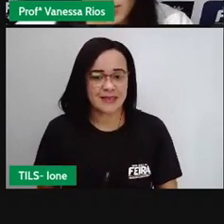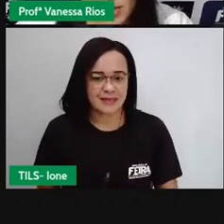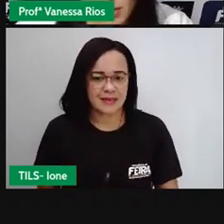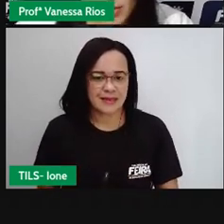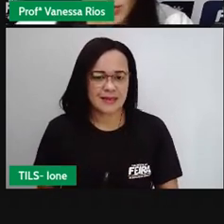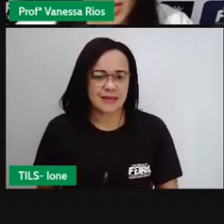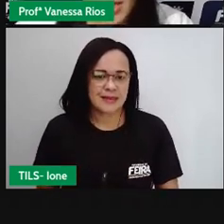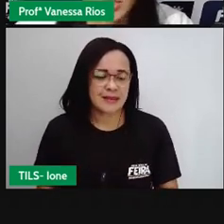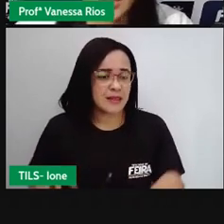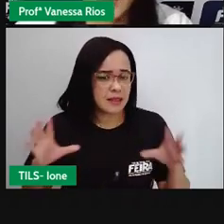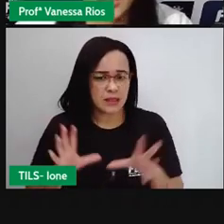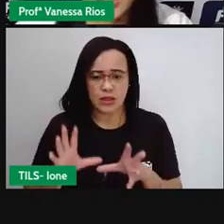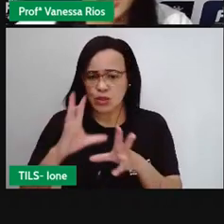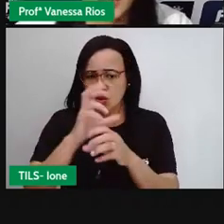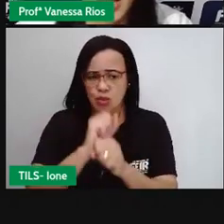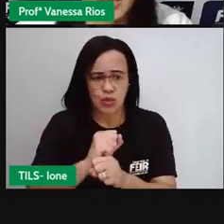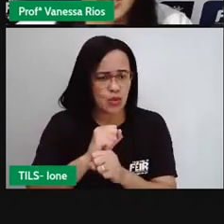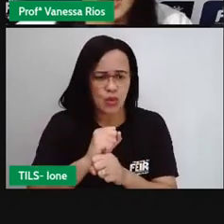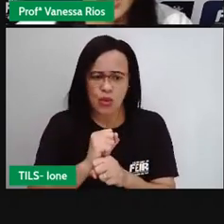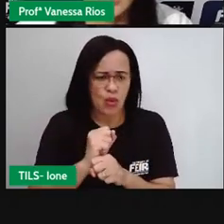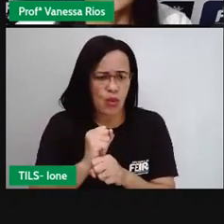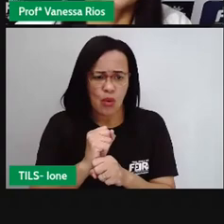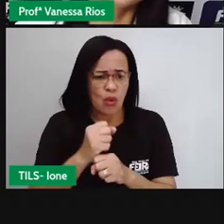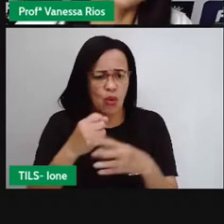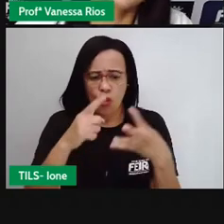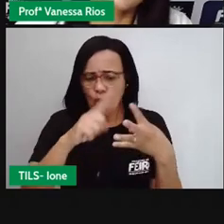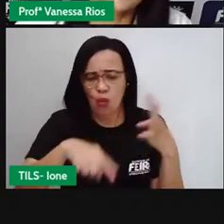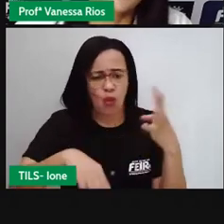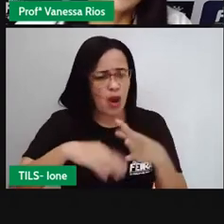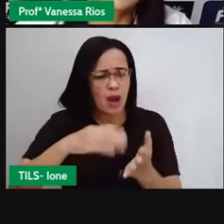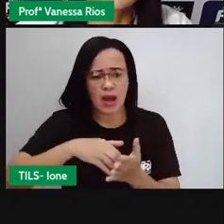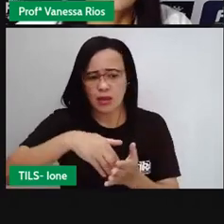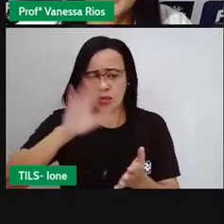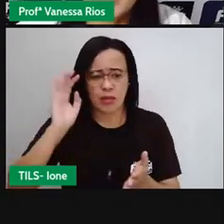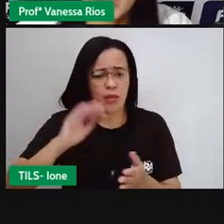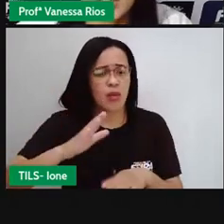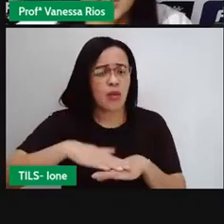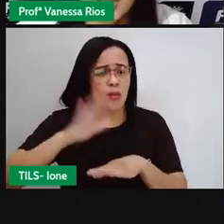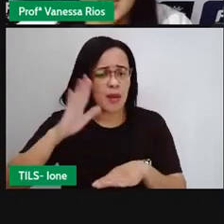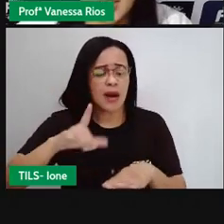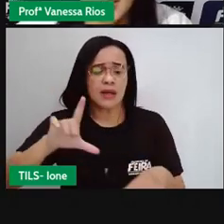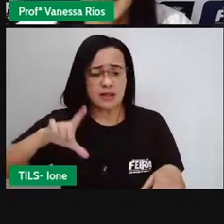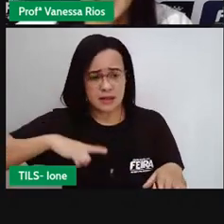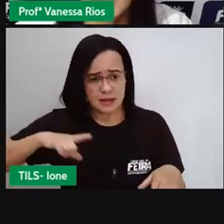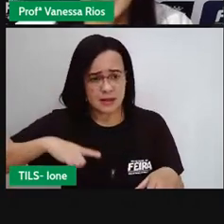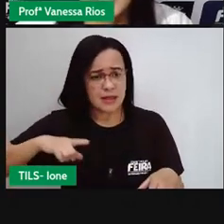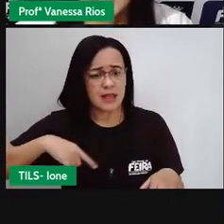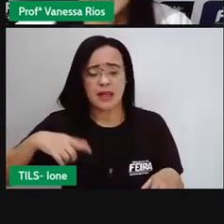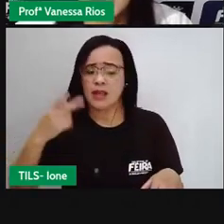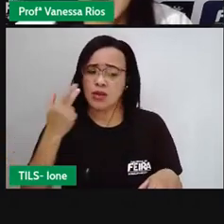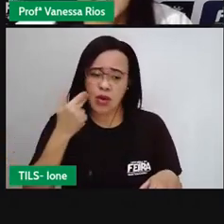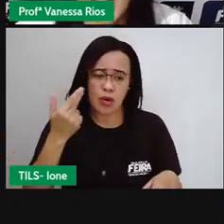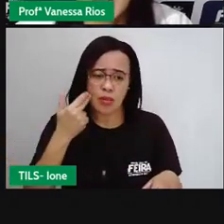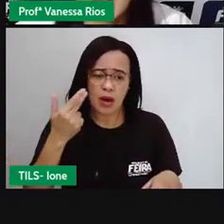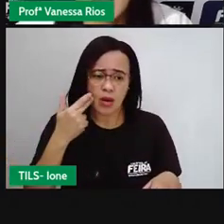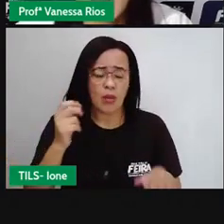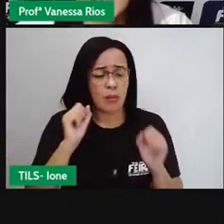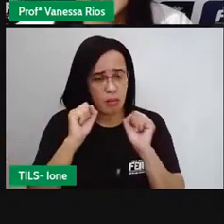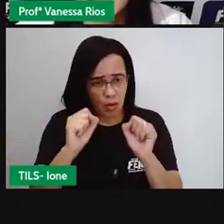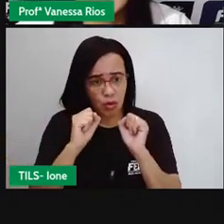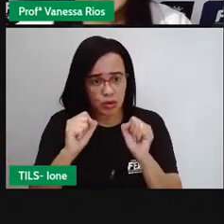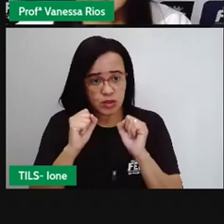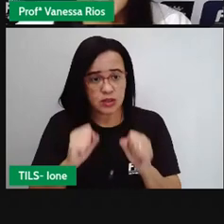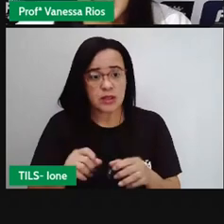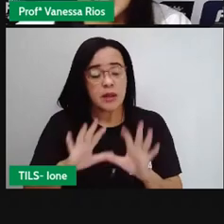tem esse problema não é? a gente pode somar aí ó quantos números a gente quiser mas a gente tem que prestar atenção